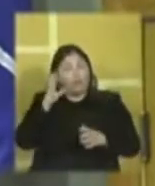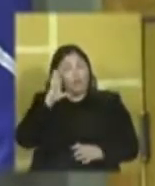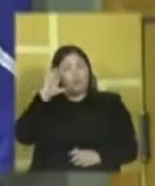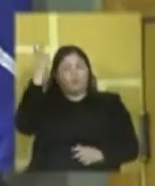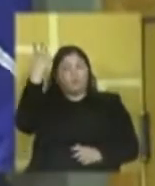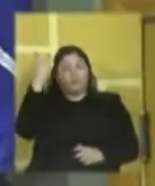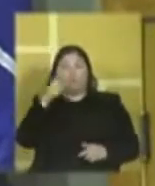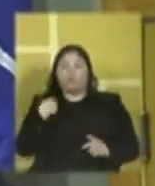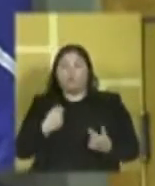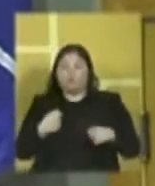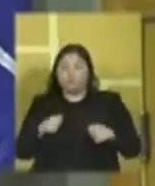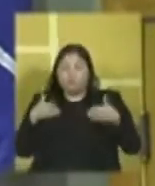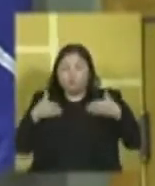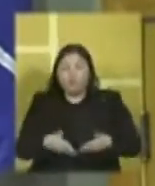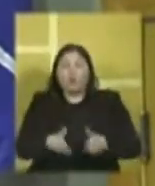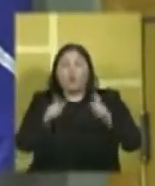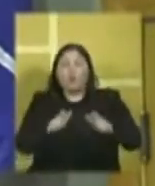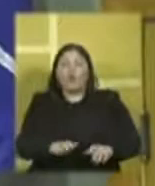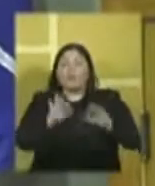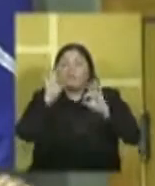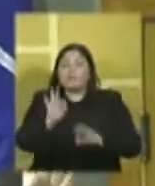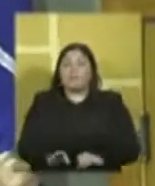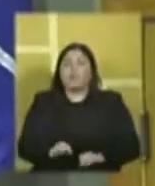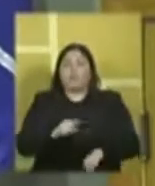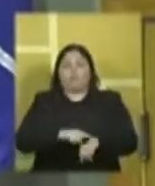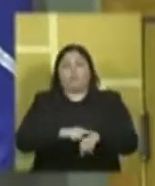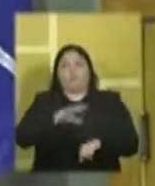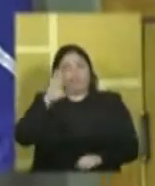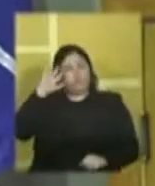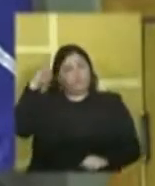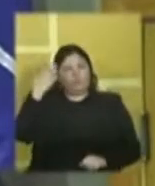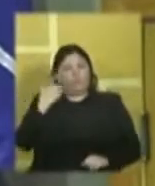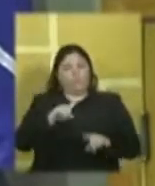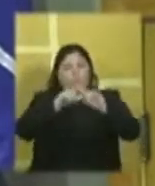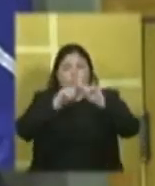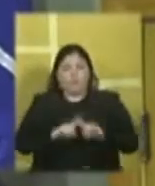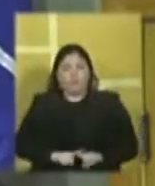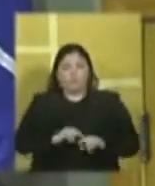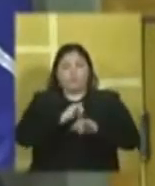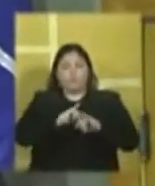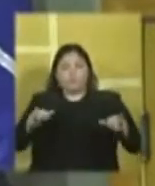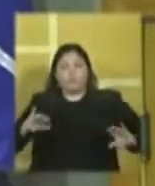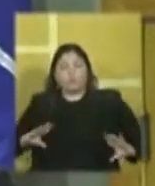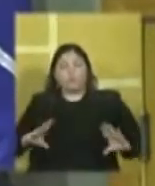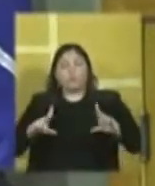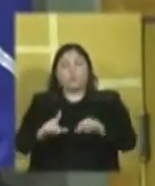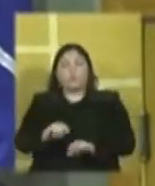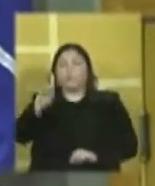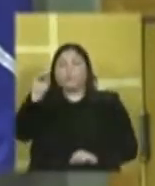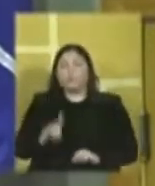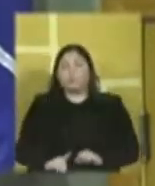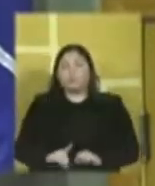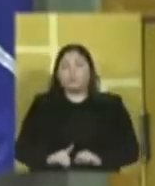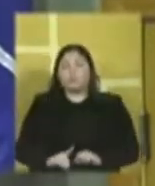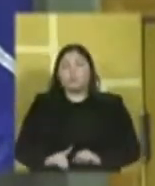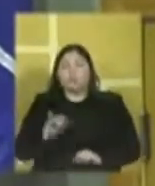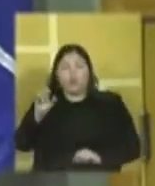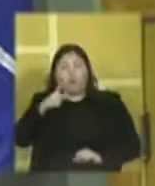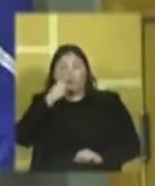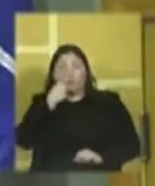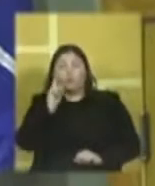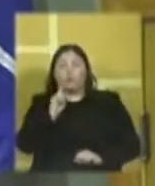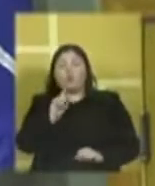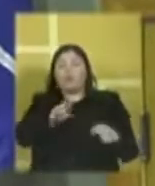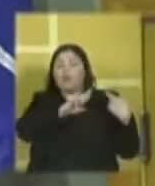correto e no momento certo. A Caixa garantiu a todos o direito. Quando ela coloca que a